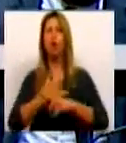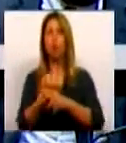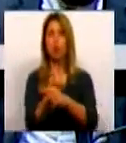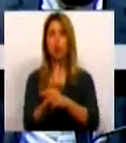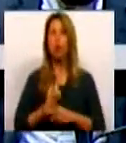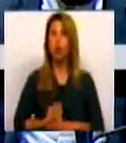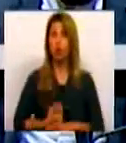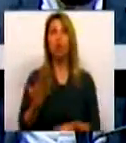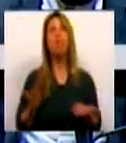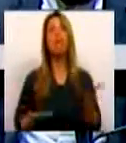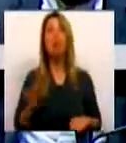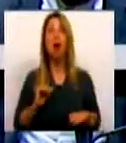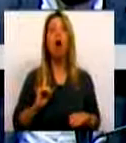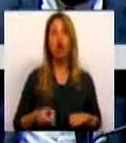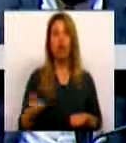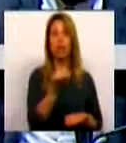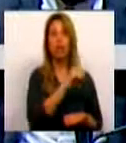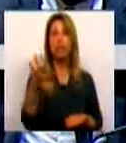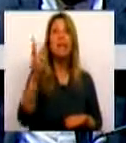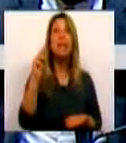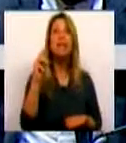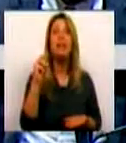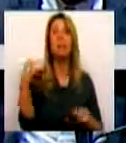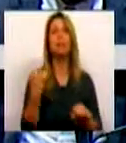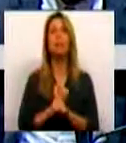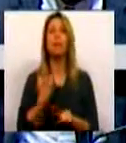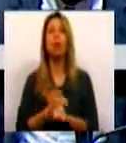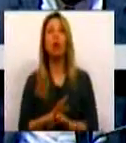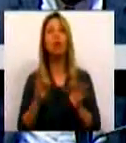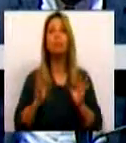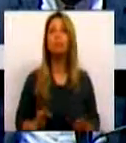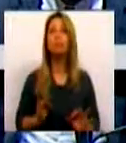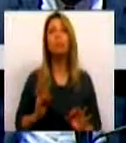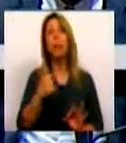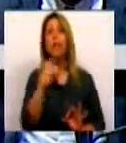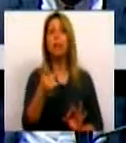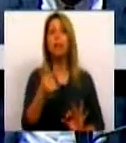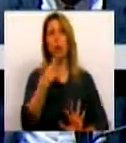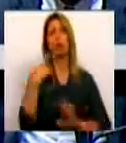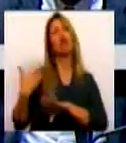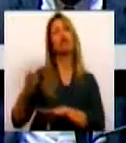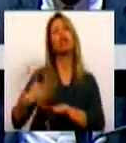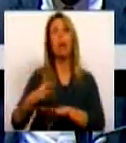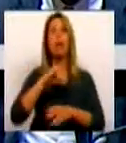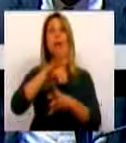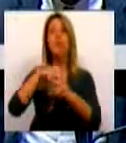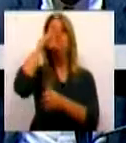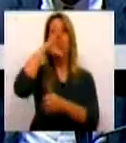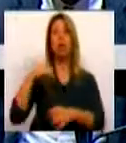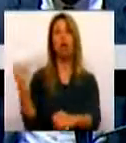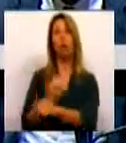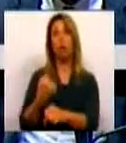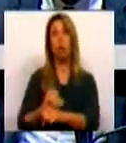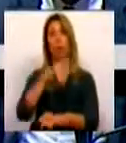com os 613 trabalhadores que foram considerados sedentários no Ministério do Trabalho pelos governos que os